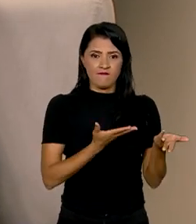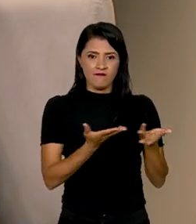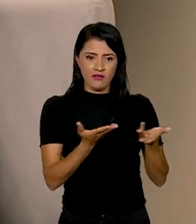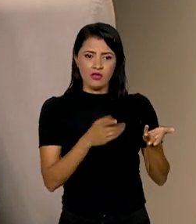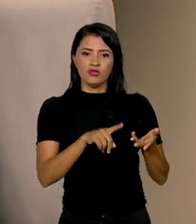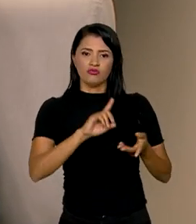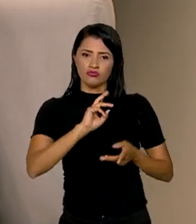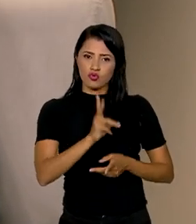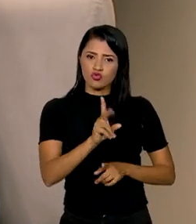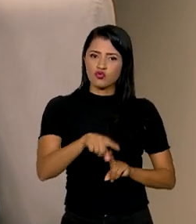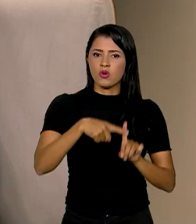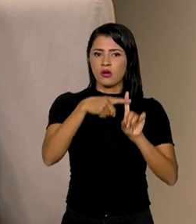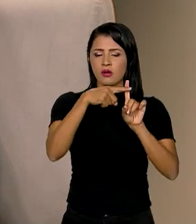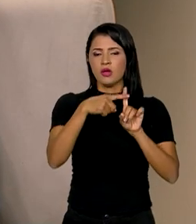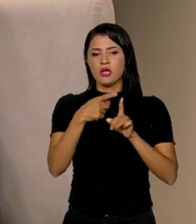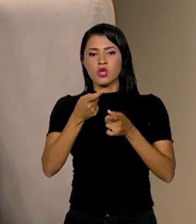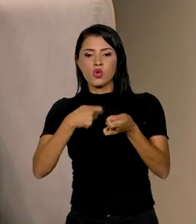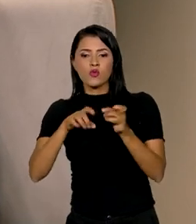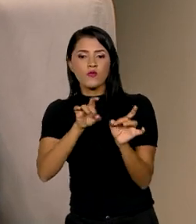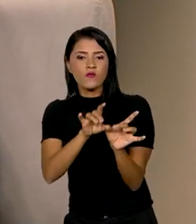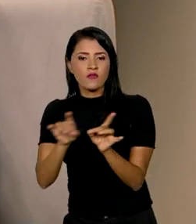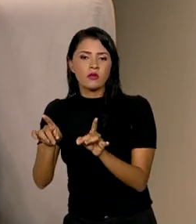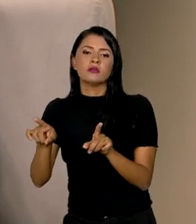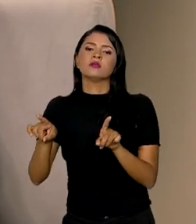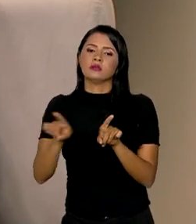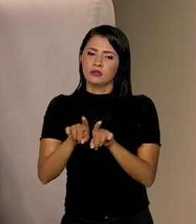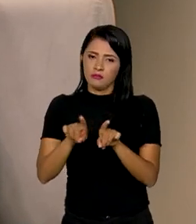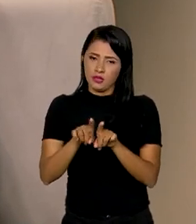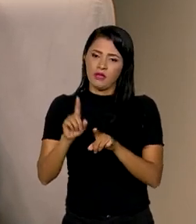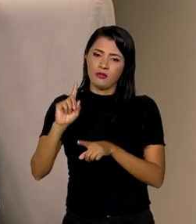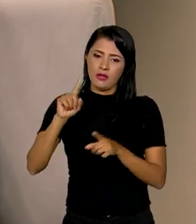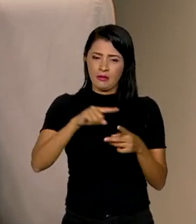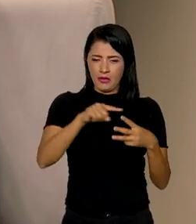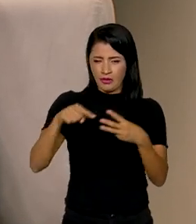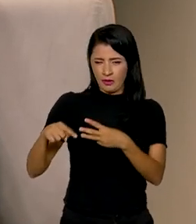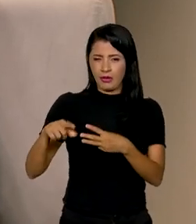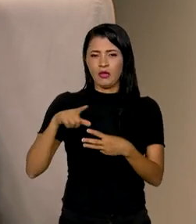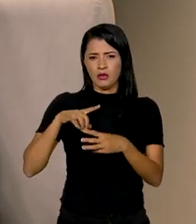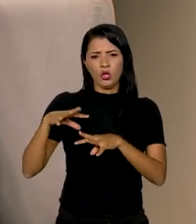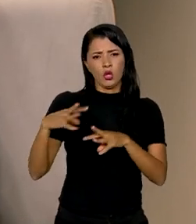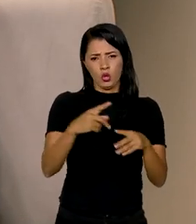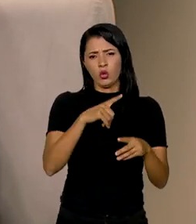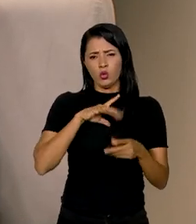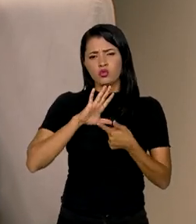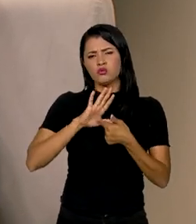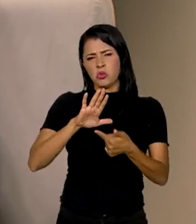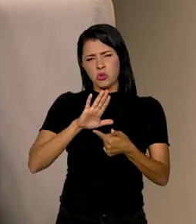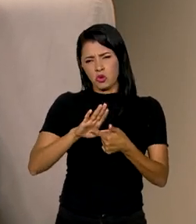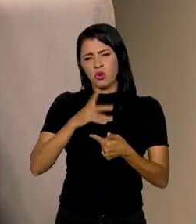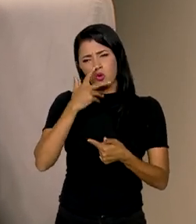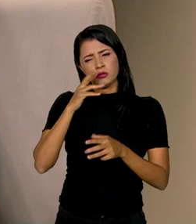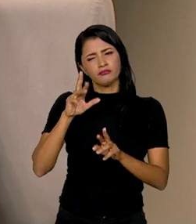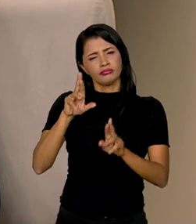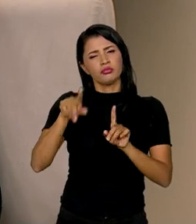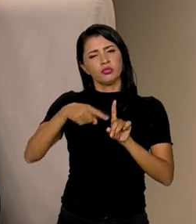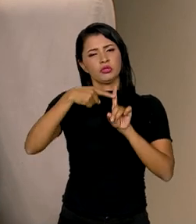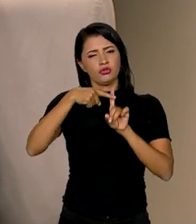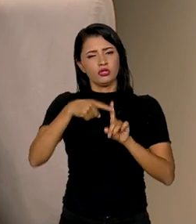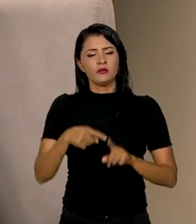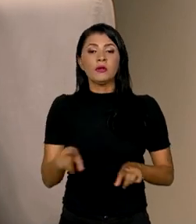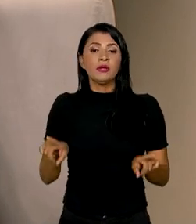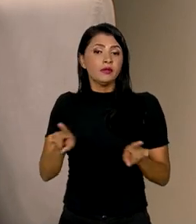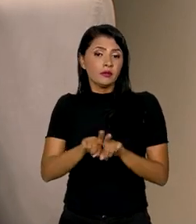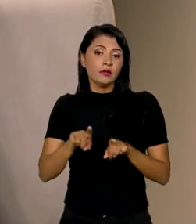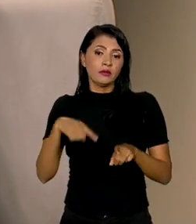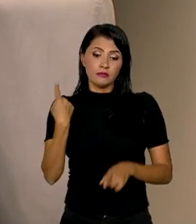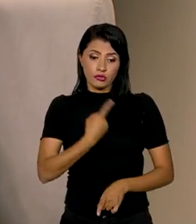positivo, e do comércio, que são os dados que vêm na sequência, todos estão com indicações positivas. Além, claro,